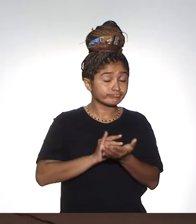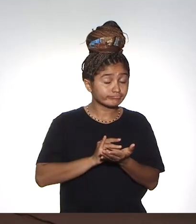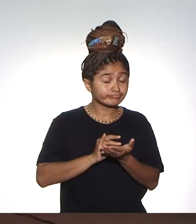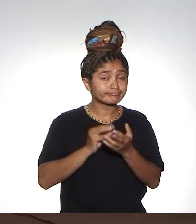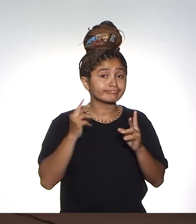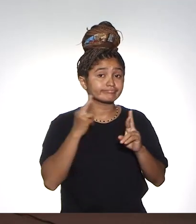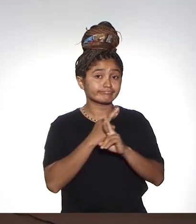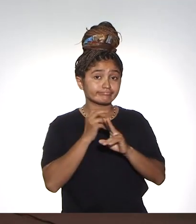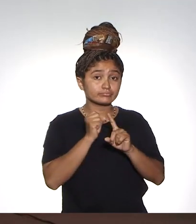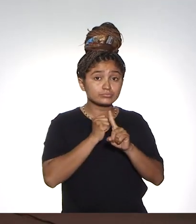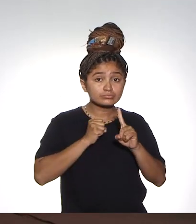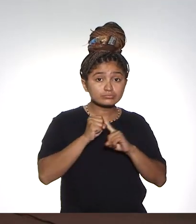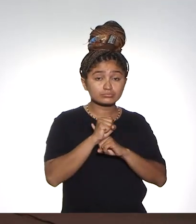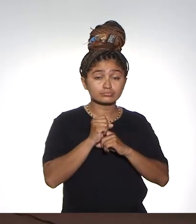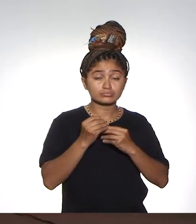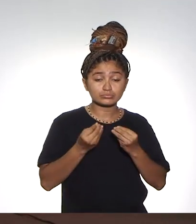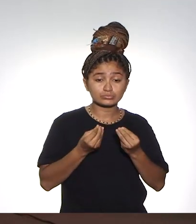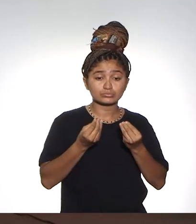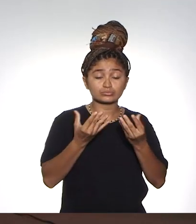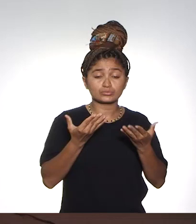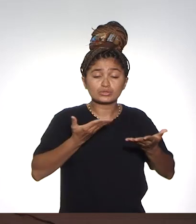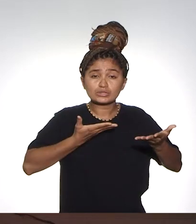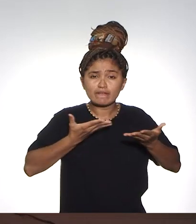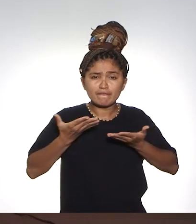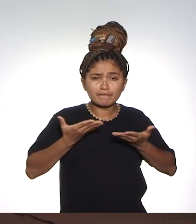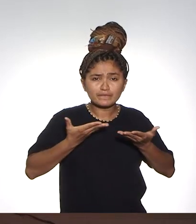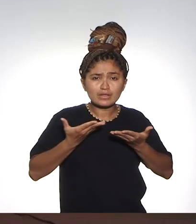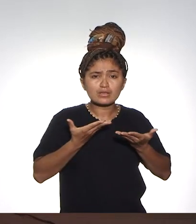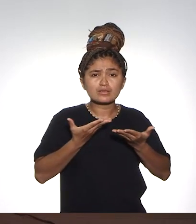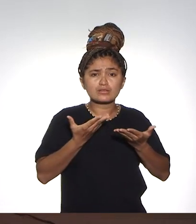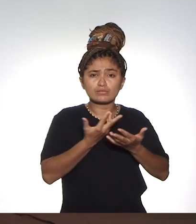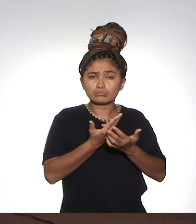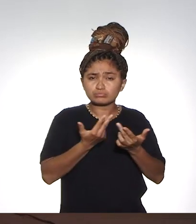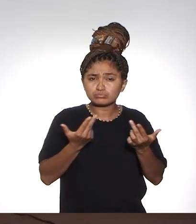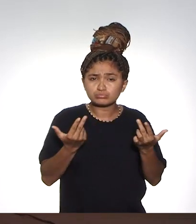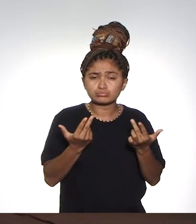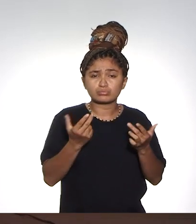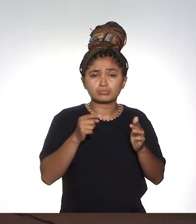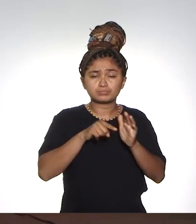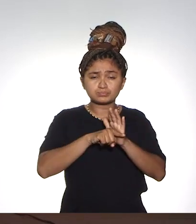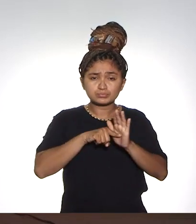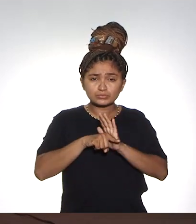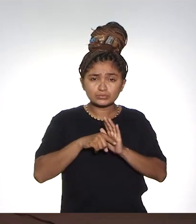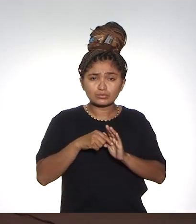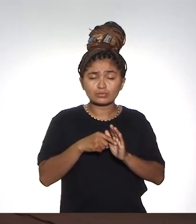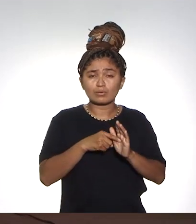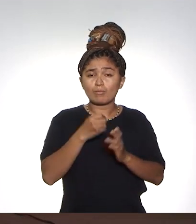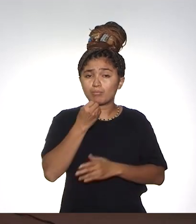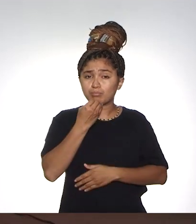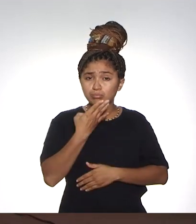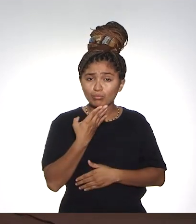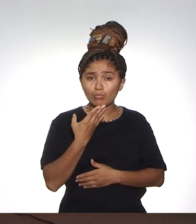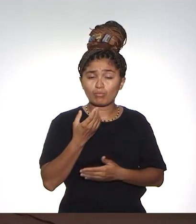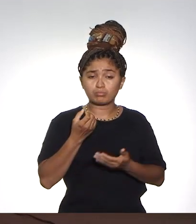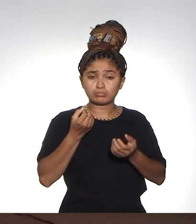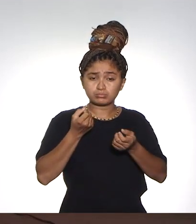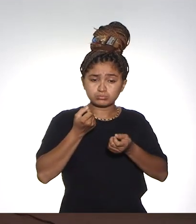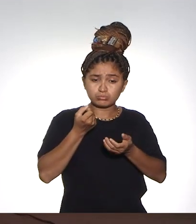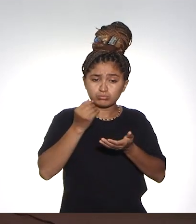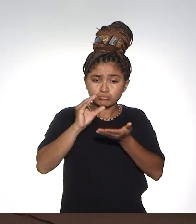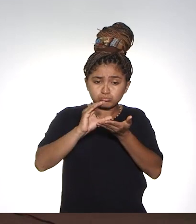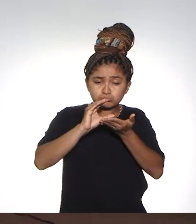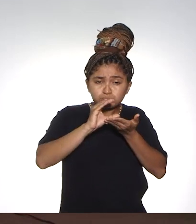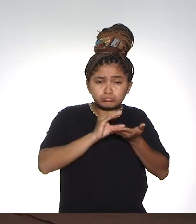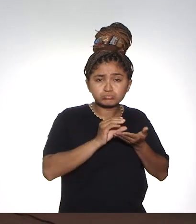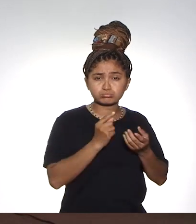em relação à sociedade, trazendo produtos, trazendo serviços, mas boas pesquisas se fazem com fomento,